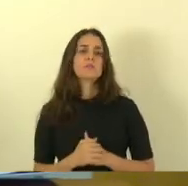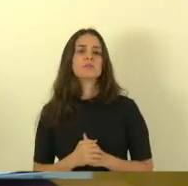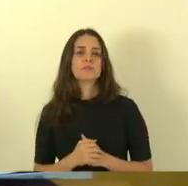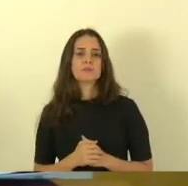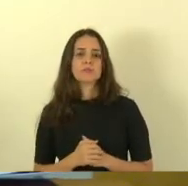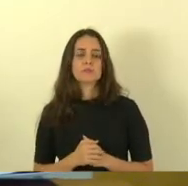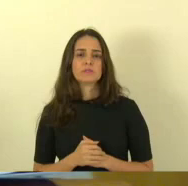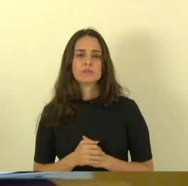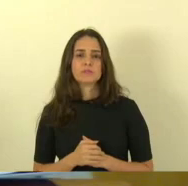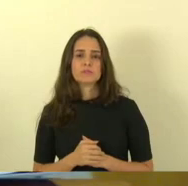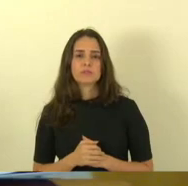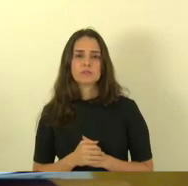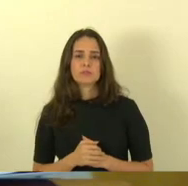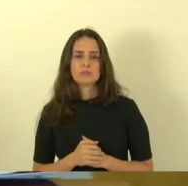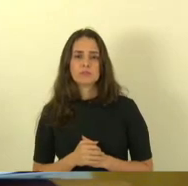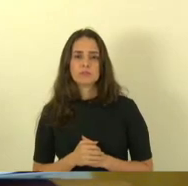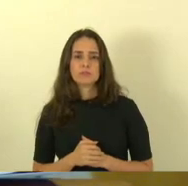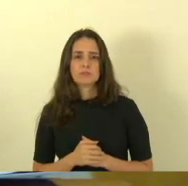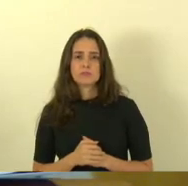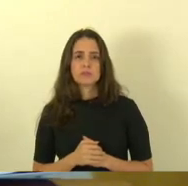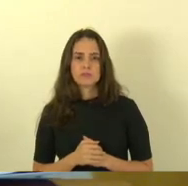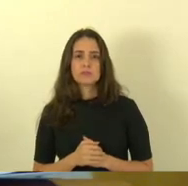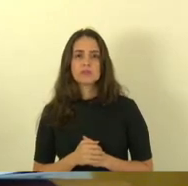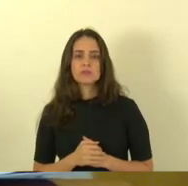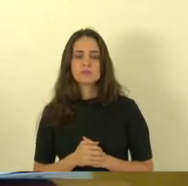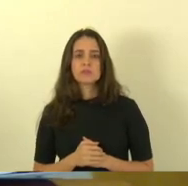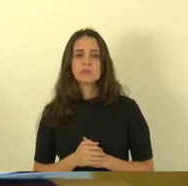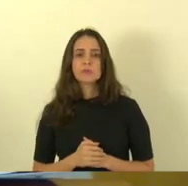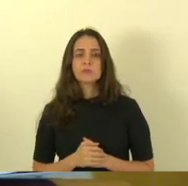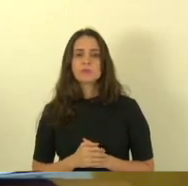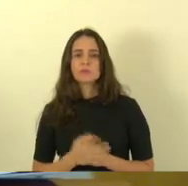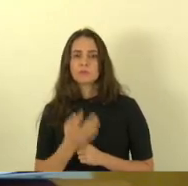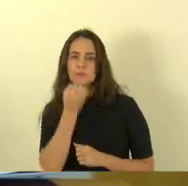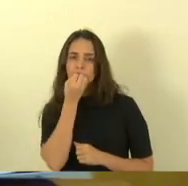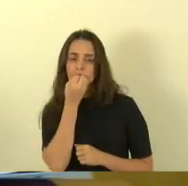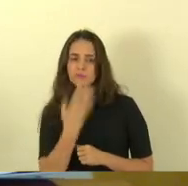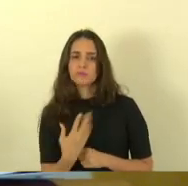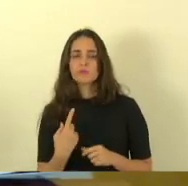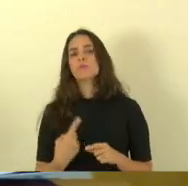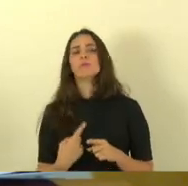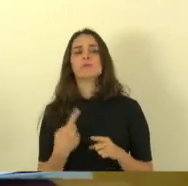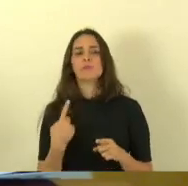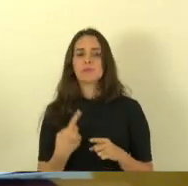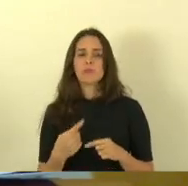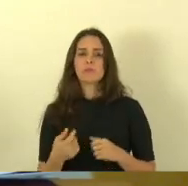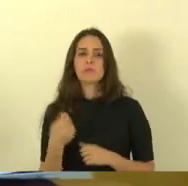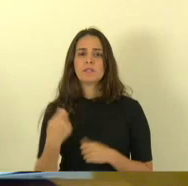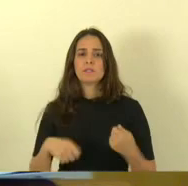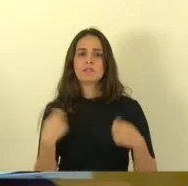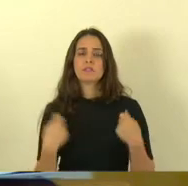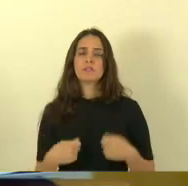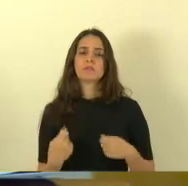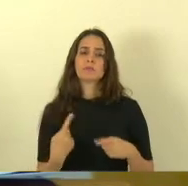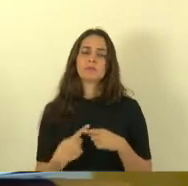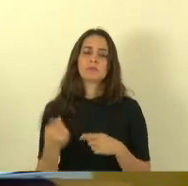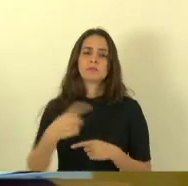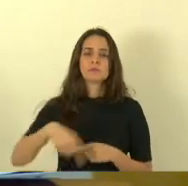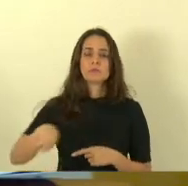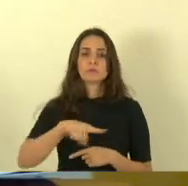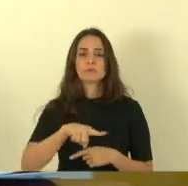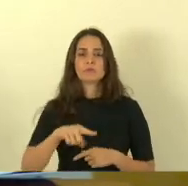certeza resolve vai depender só de um pouco de boa vontade e acredito que o governo vai ter então eu quero aqui